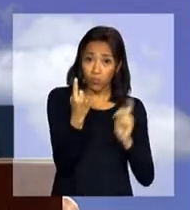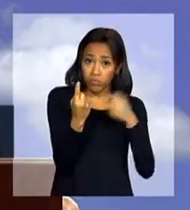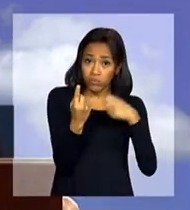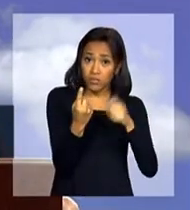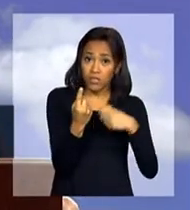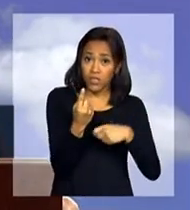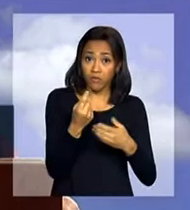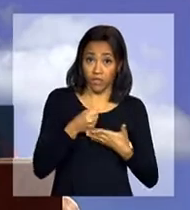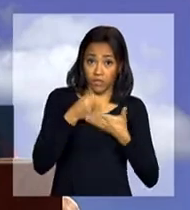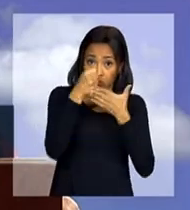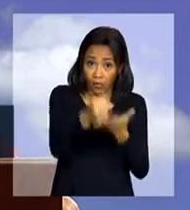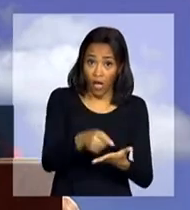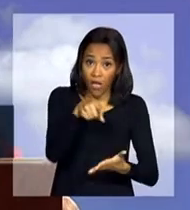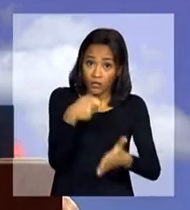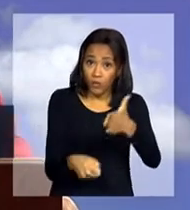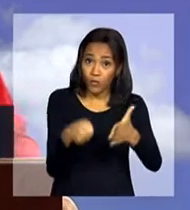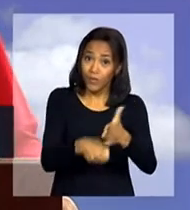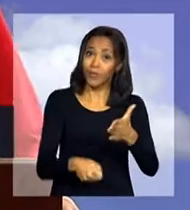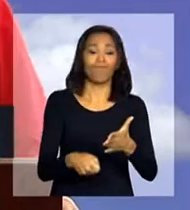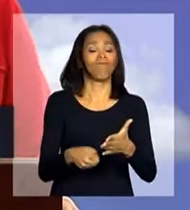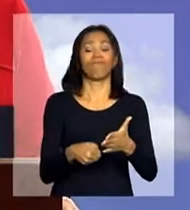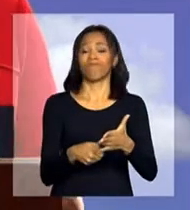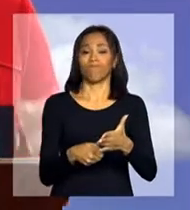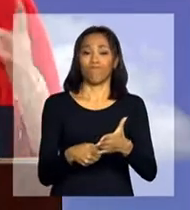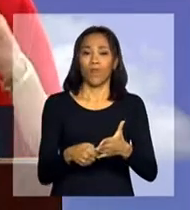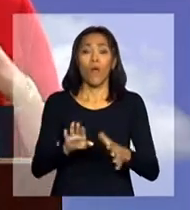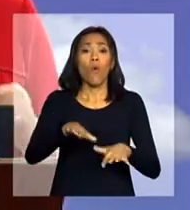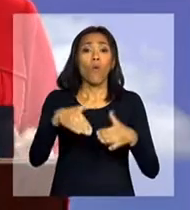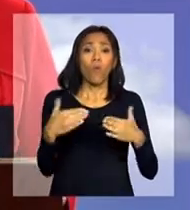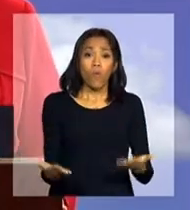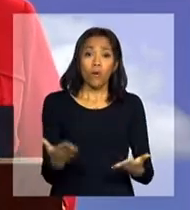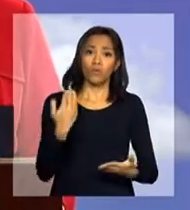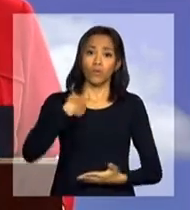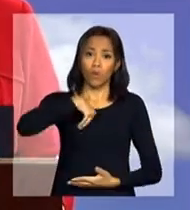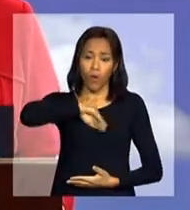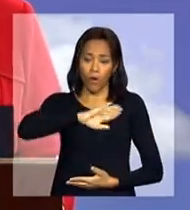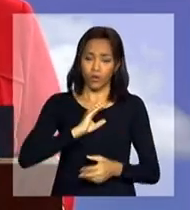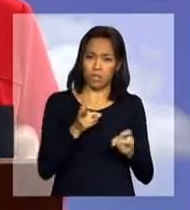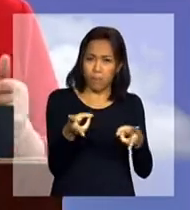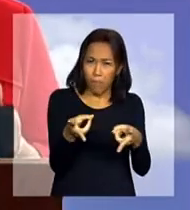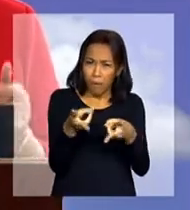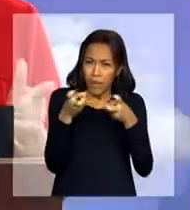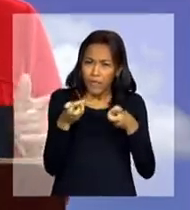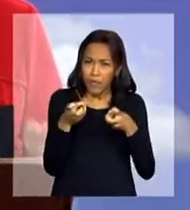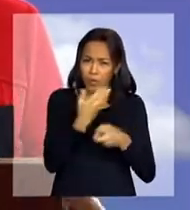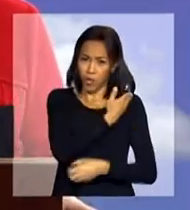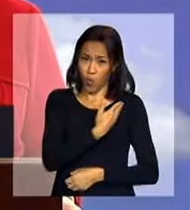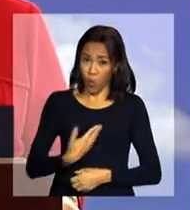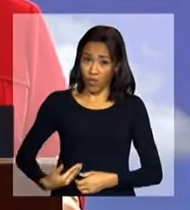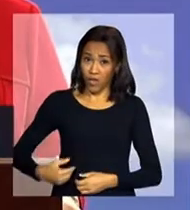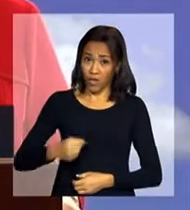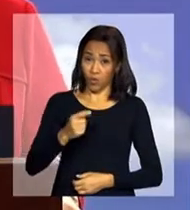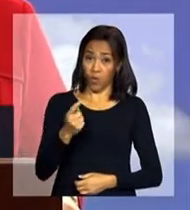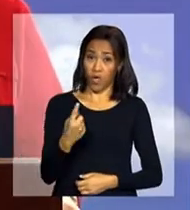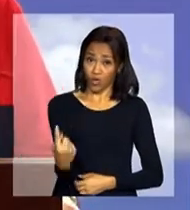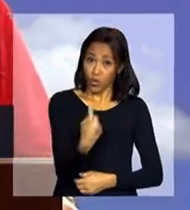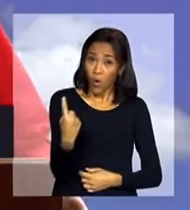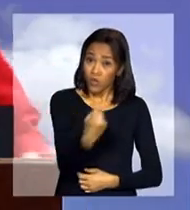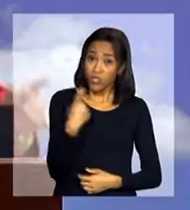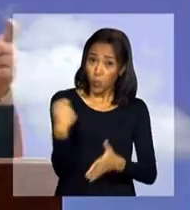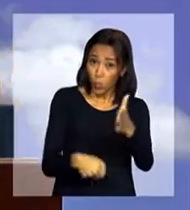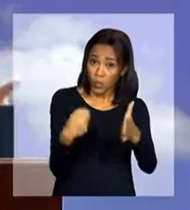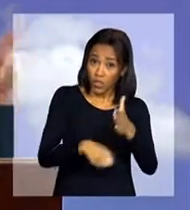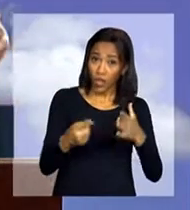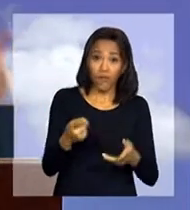dar conta dessa luta. Quanto mais nós percebemos que um governo sozinho não é capaz de dar conta da luta,